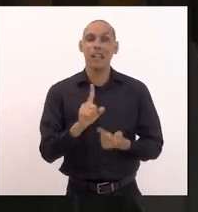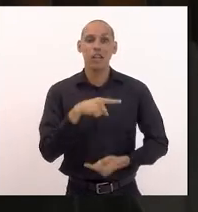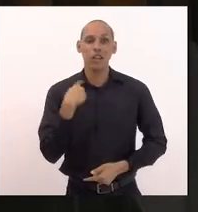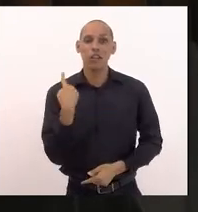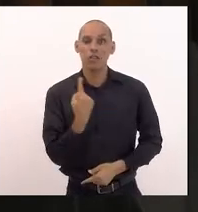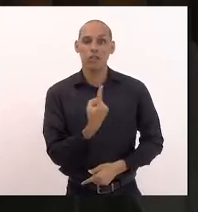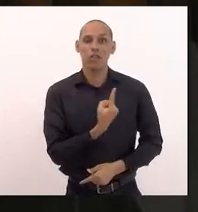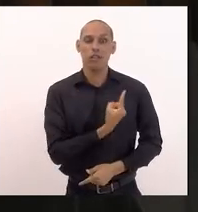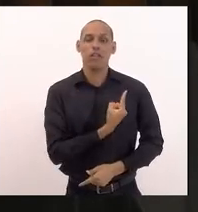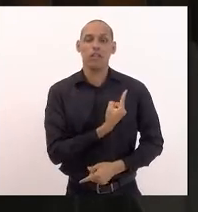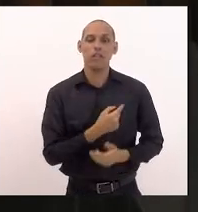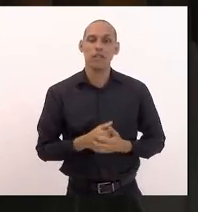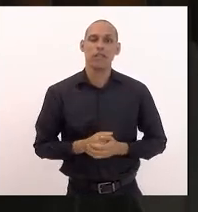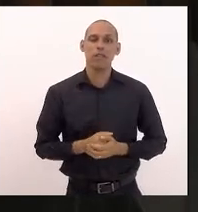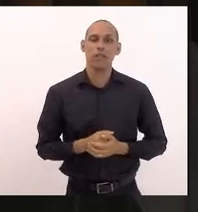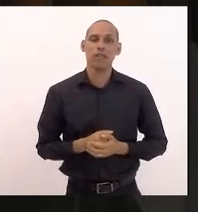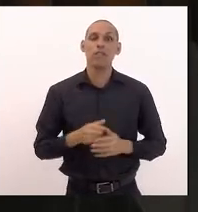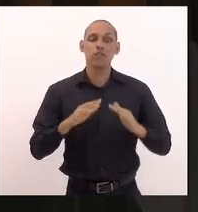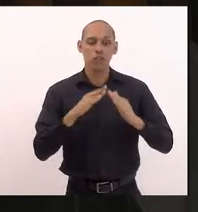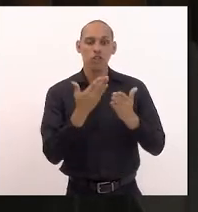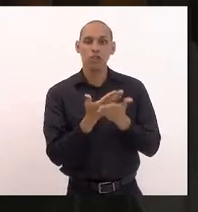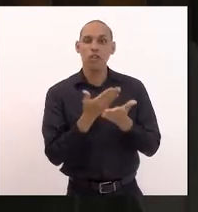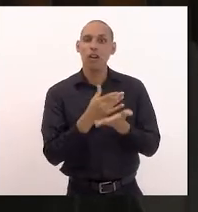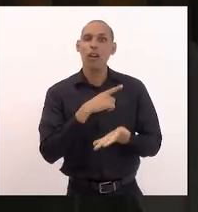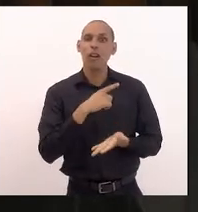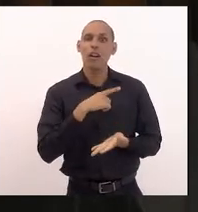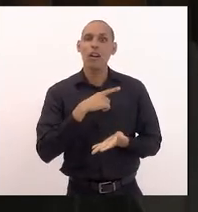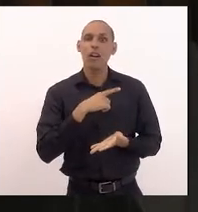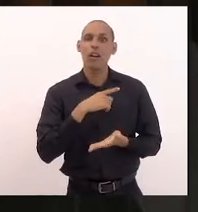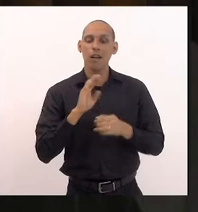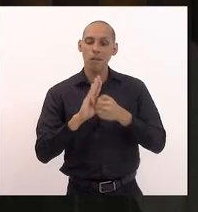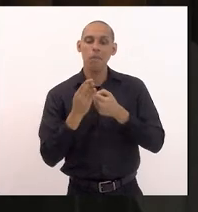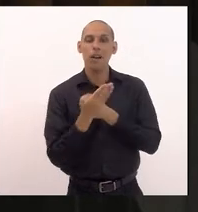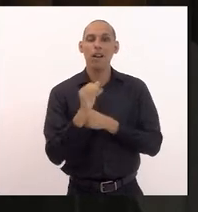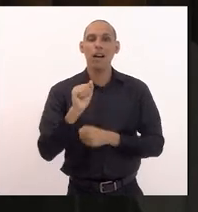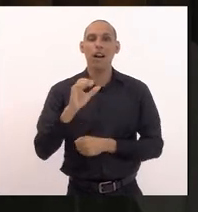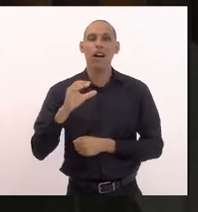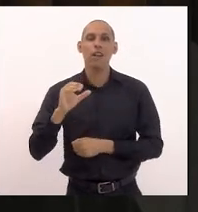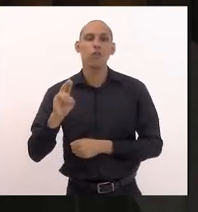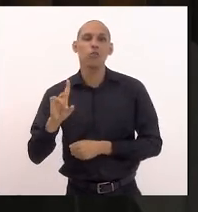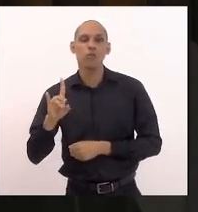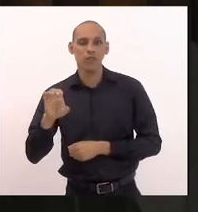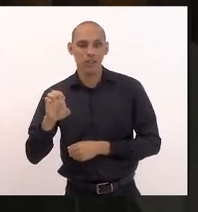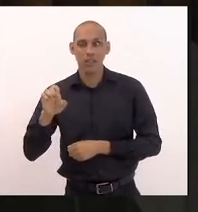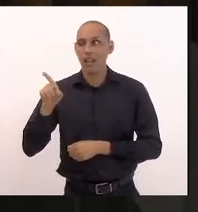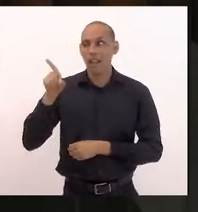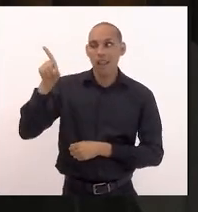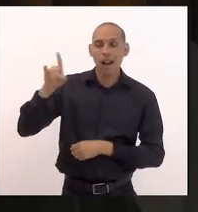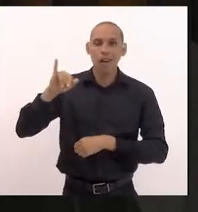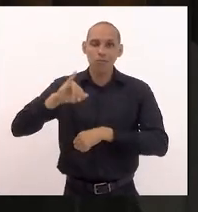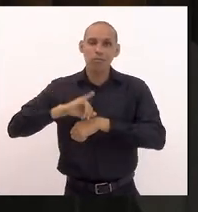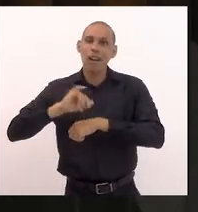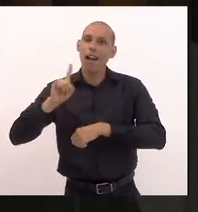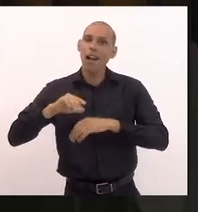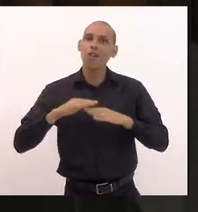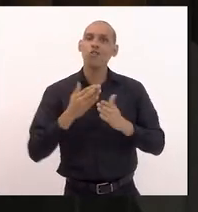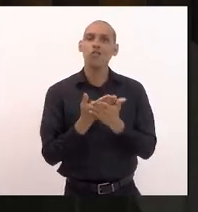temos uma escola no bairro Açude em Volta Redonda uma escola militar